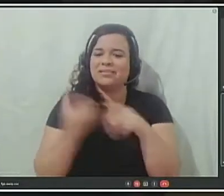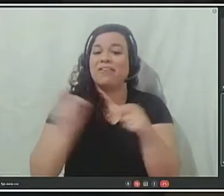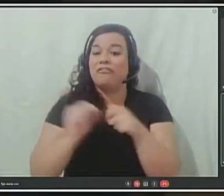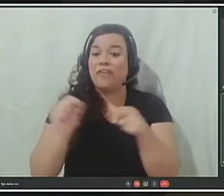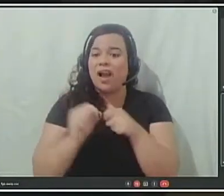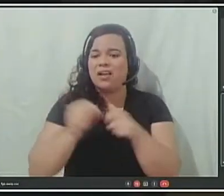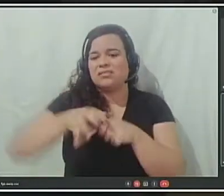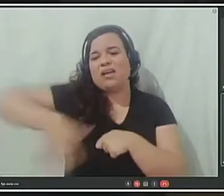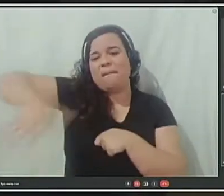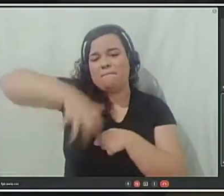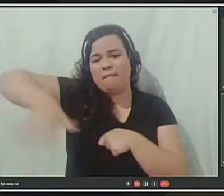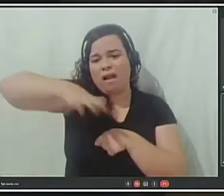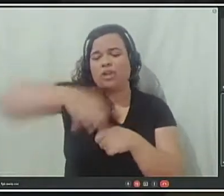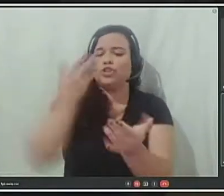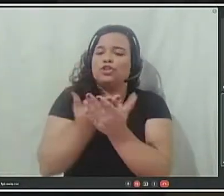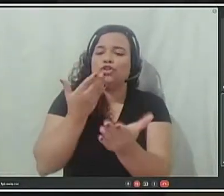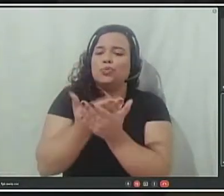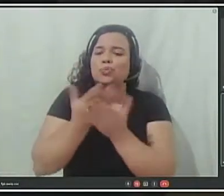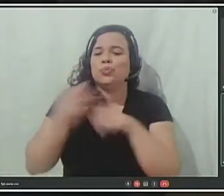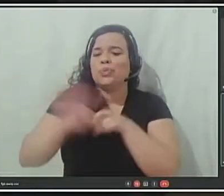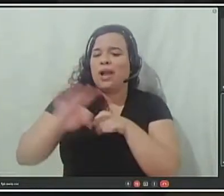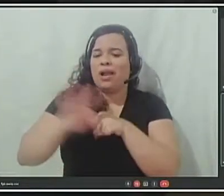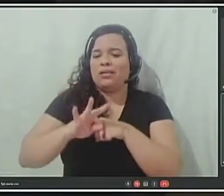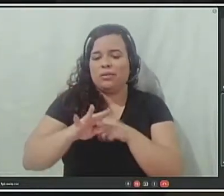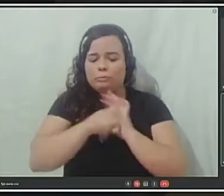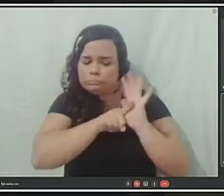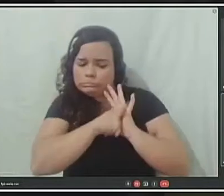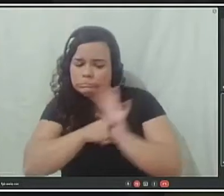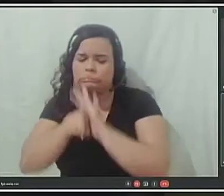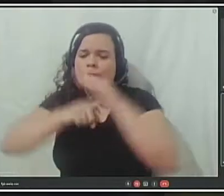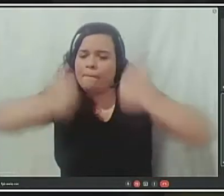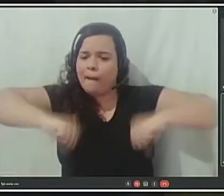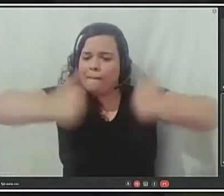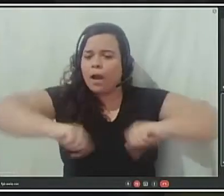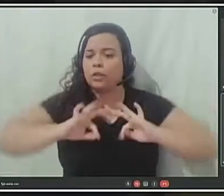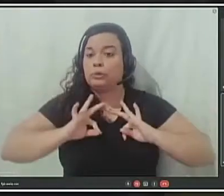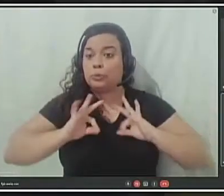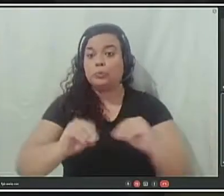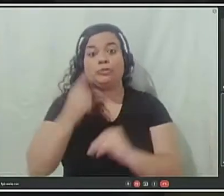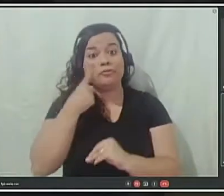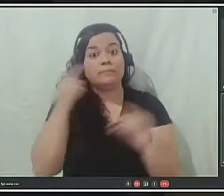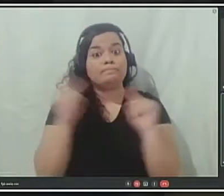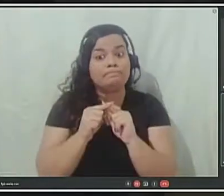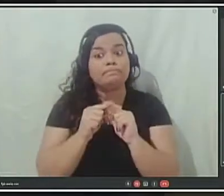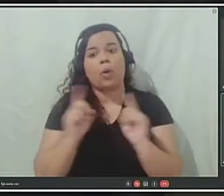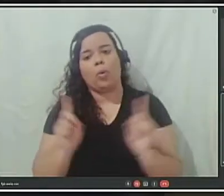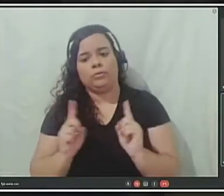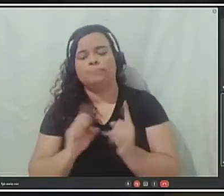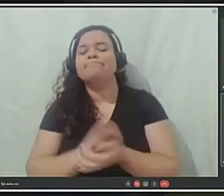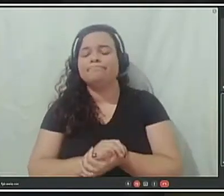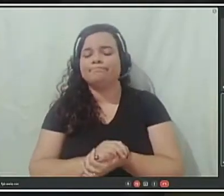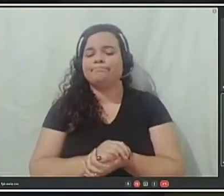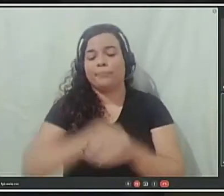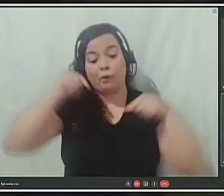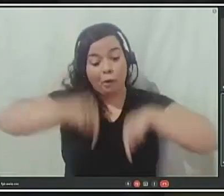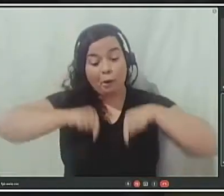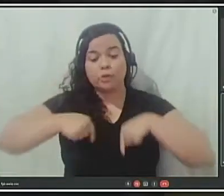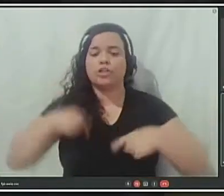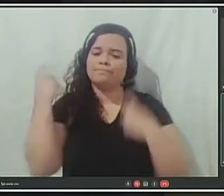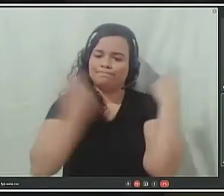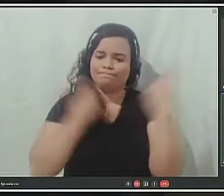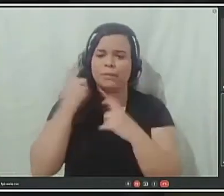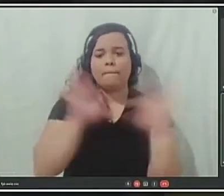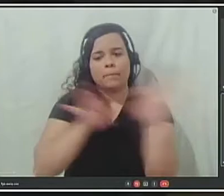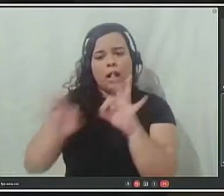contrapartida, um estudo técnico pela Câmara de Vereadores, como assim já foi falado. Então, eu trago aqui hoje a minha preocupação com o plano diretor da nossa